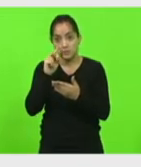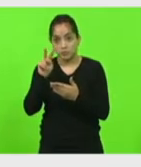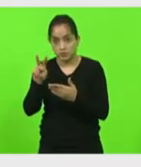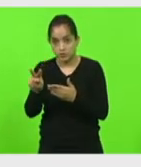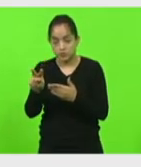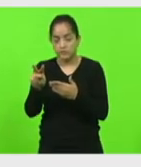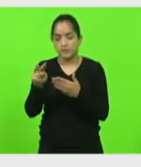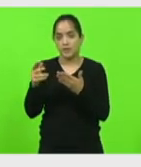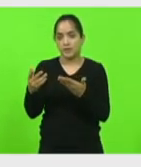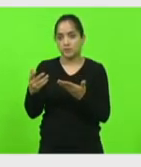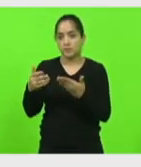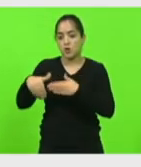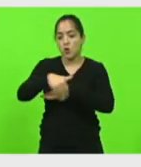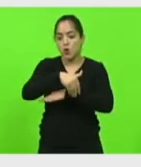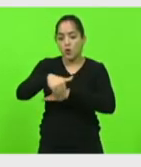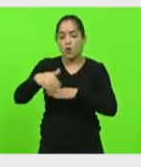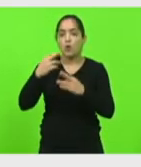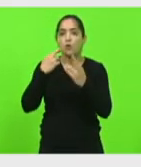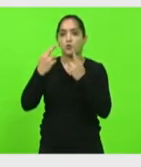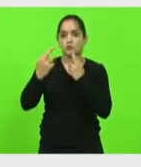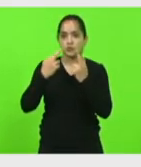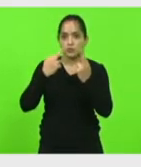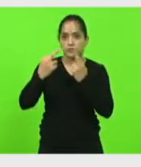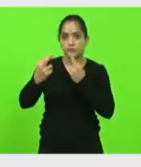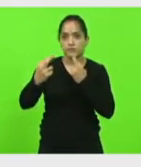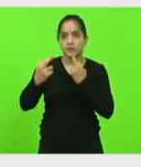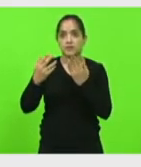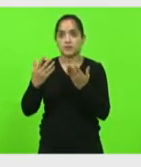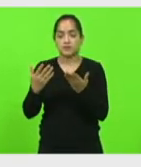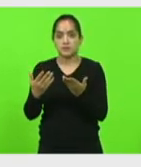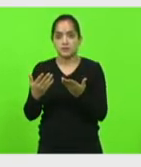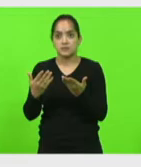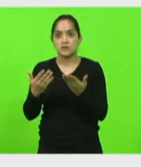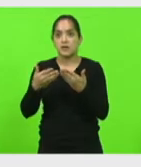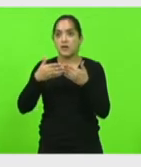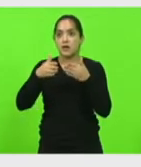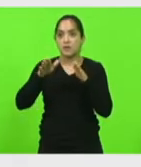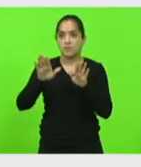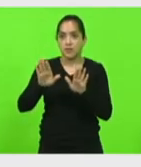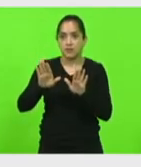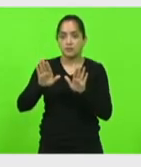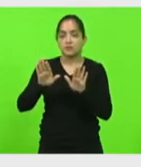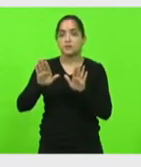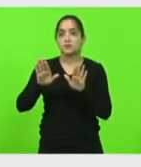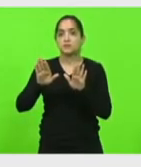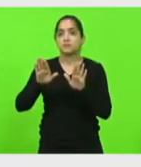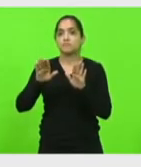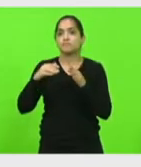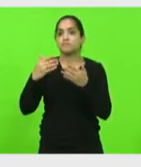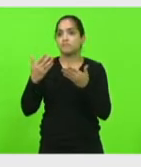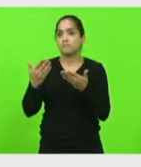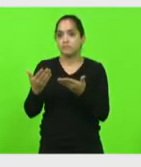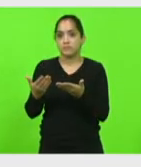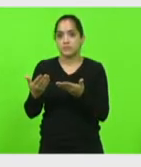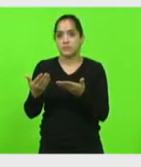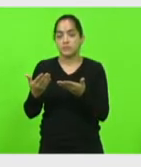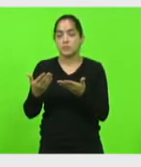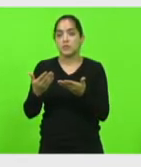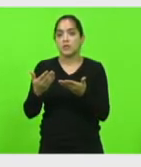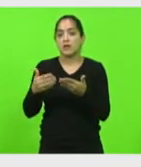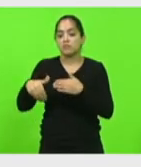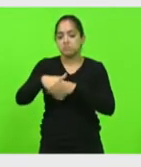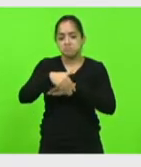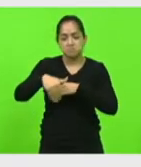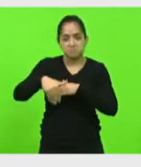rodovias que não seriam abertas ao público ao trânsito em